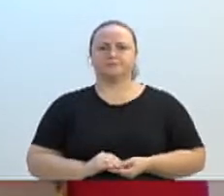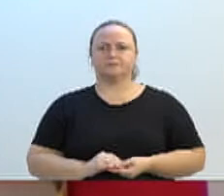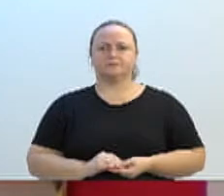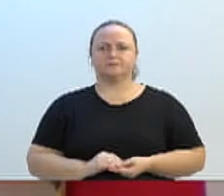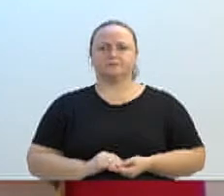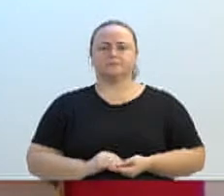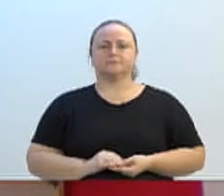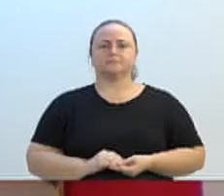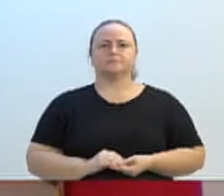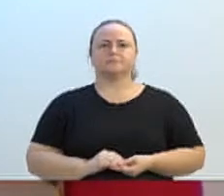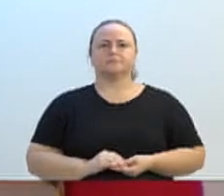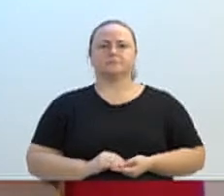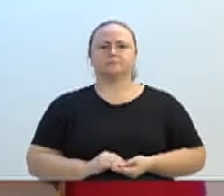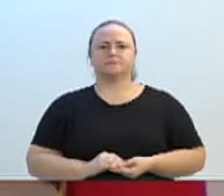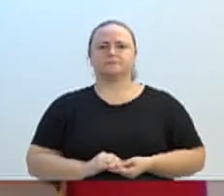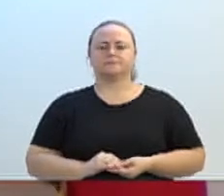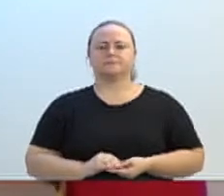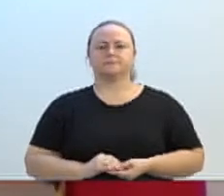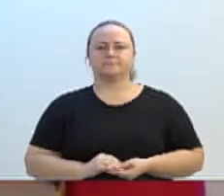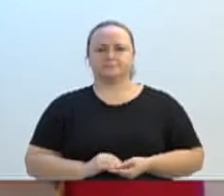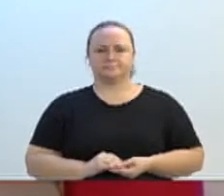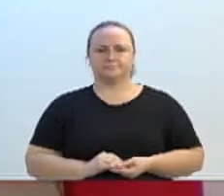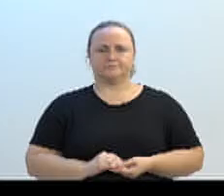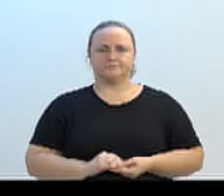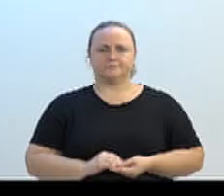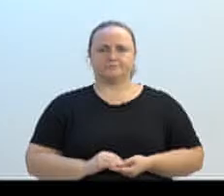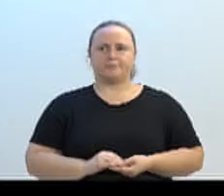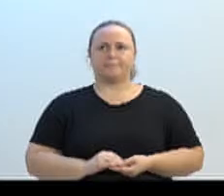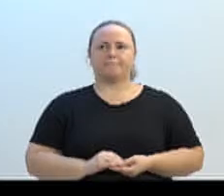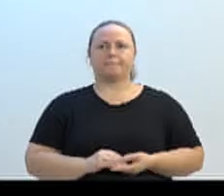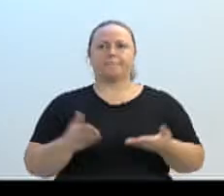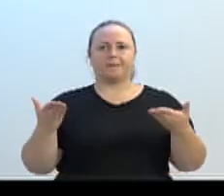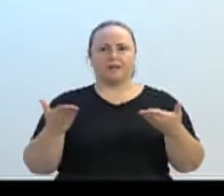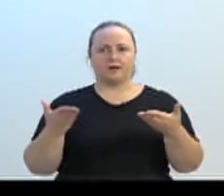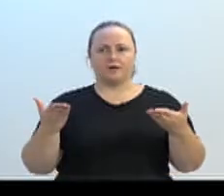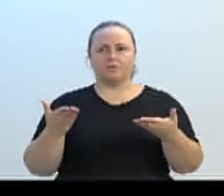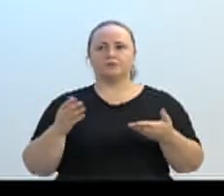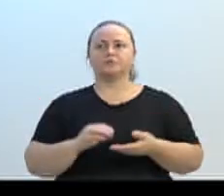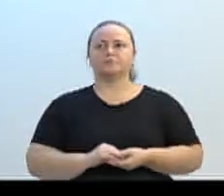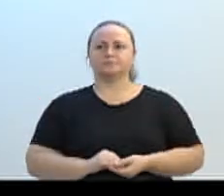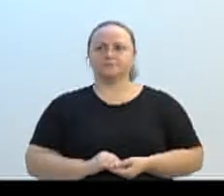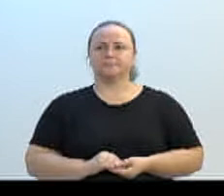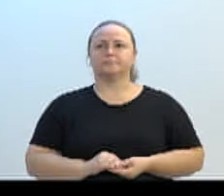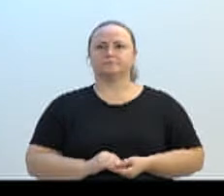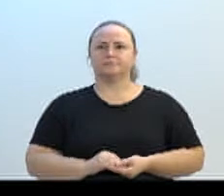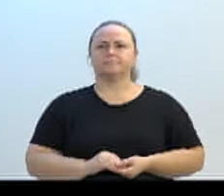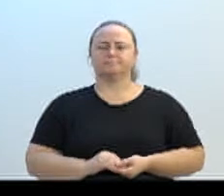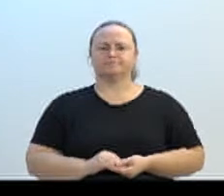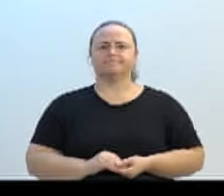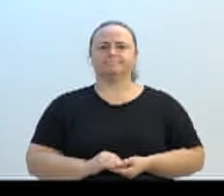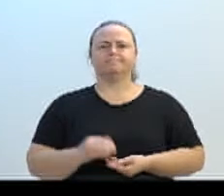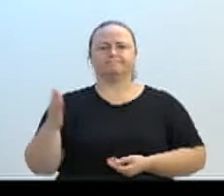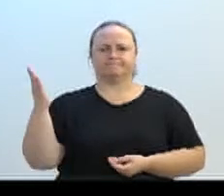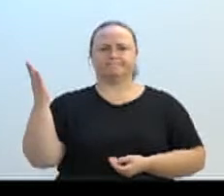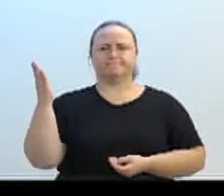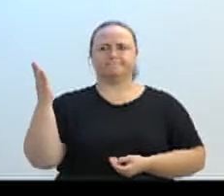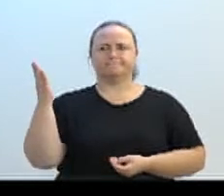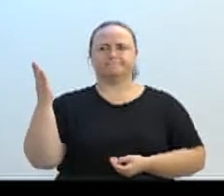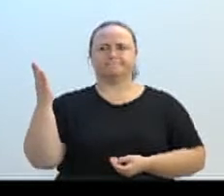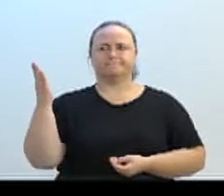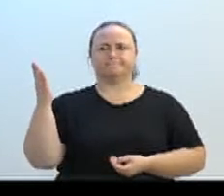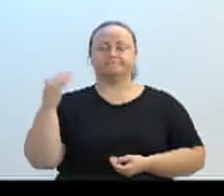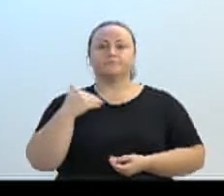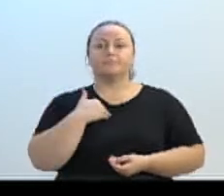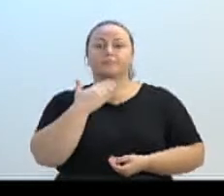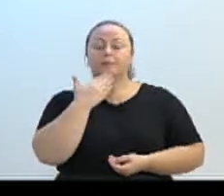foto. Eu fiz um pedido, coloca essa foto, deixa parado ali, deixa parado ali. Fiz um pedido em 2017,